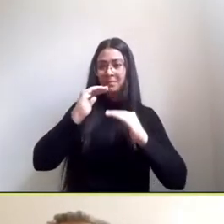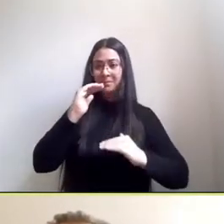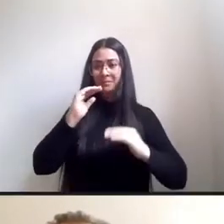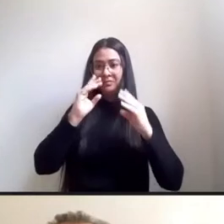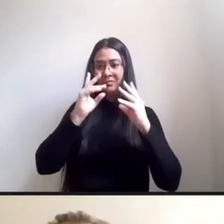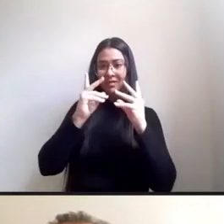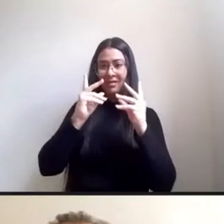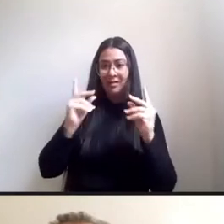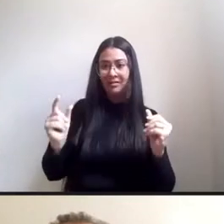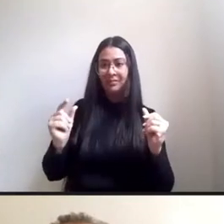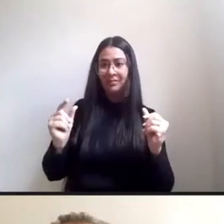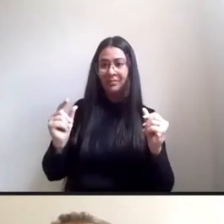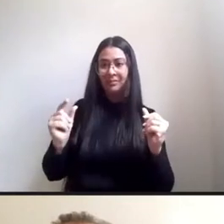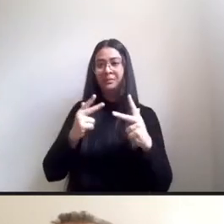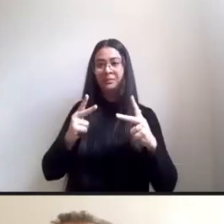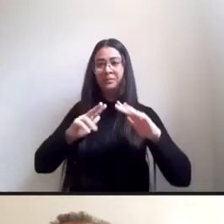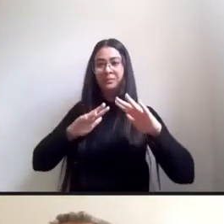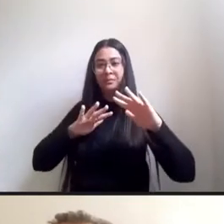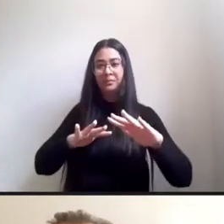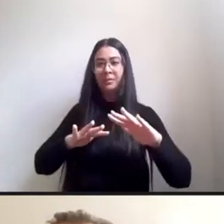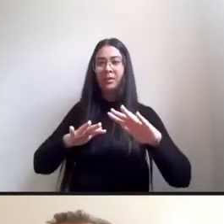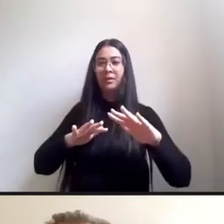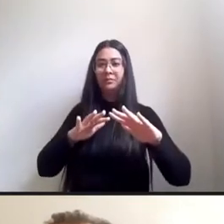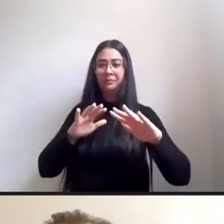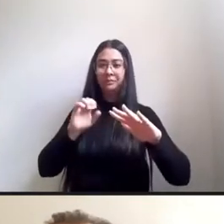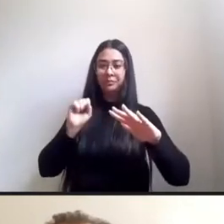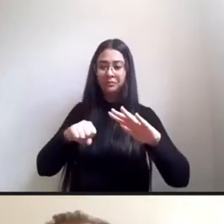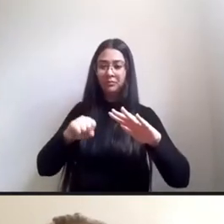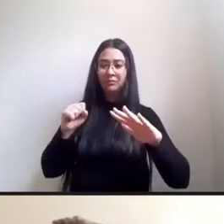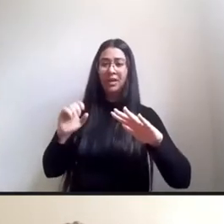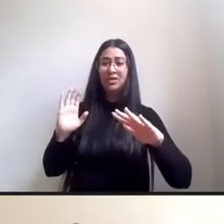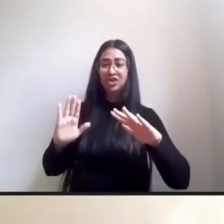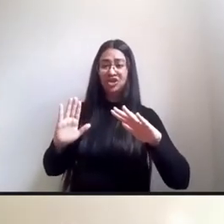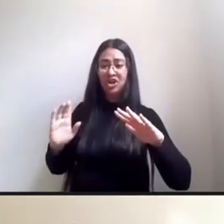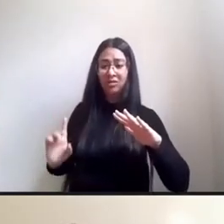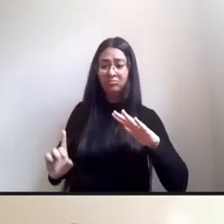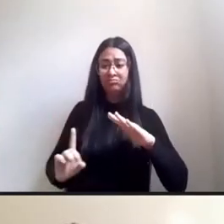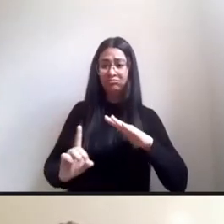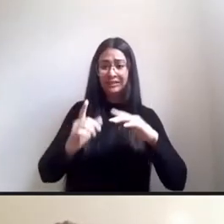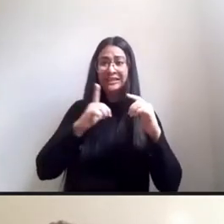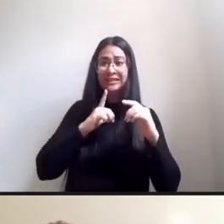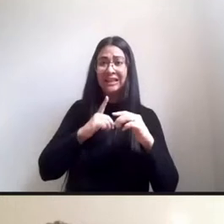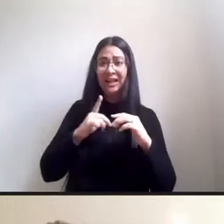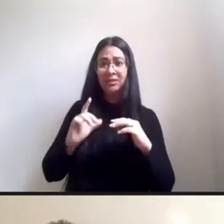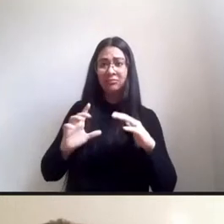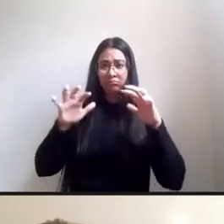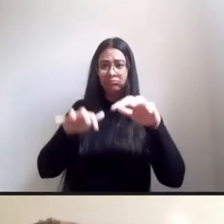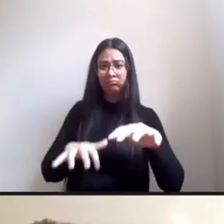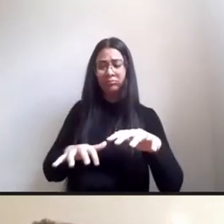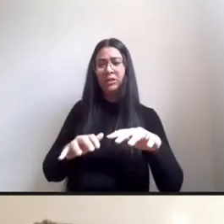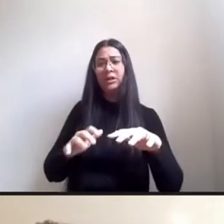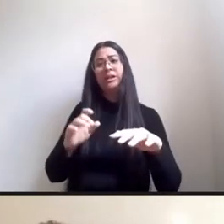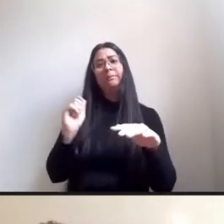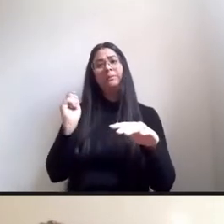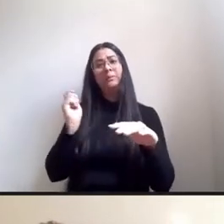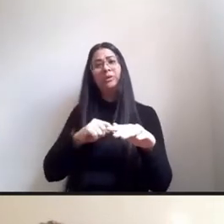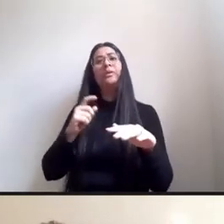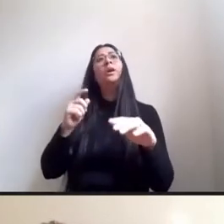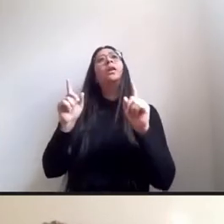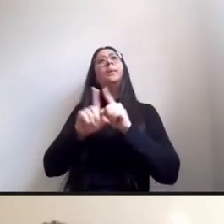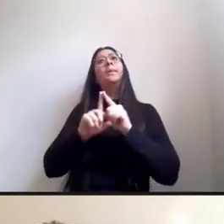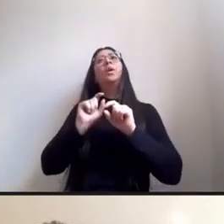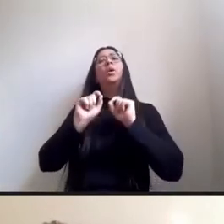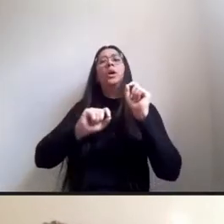reconhecidos muito consolidados é que se dão tanto pela capacidade da antropologia em se